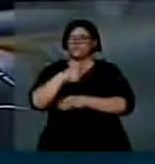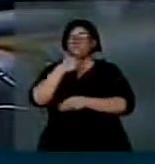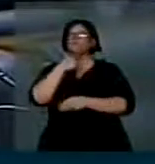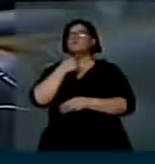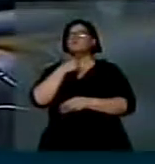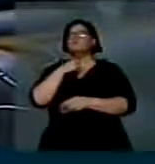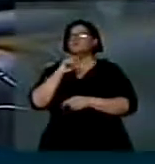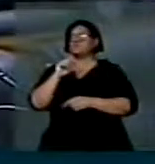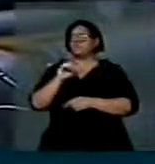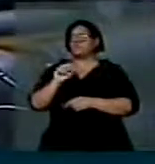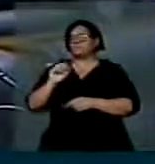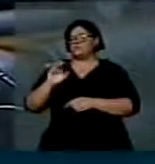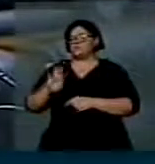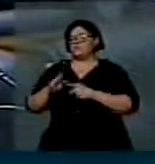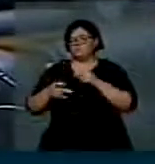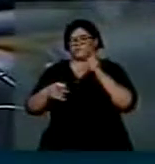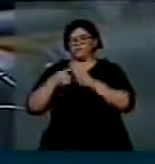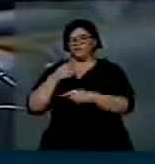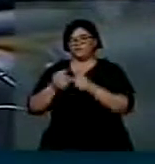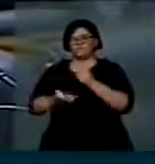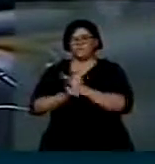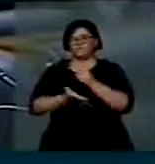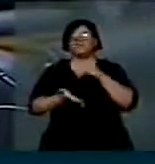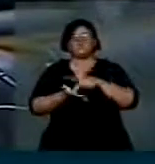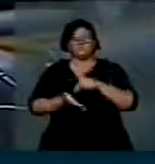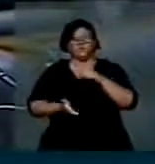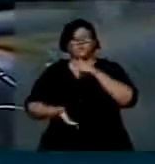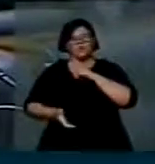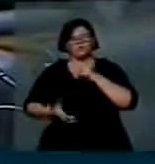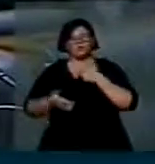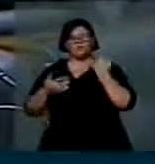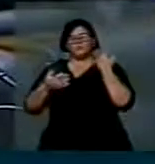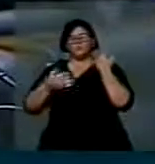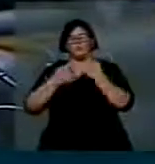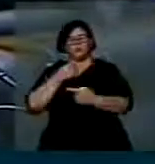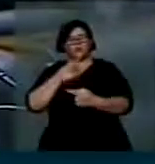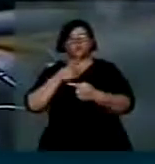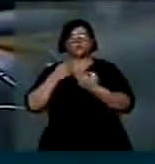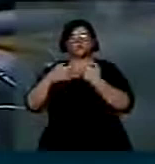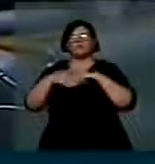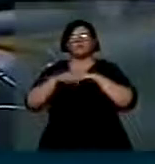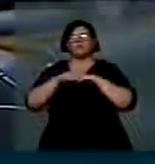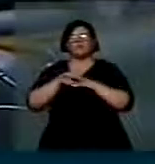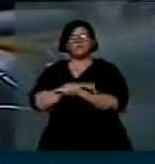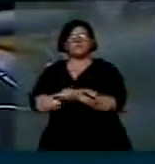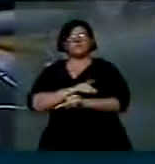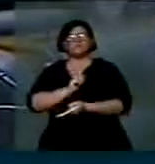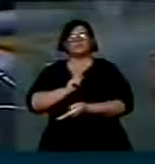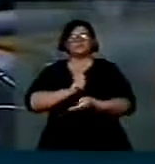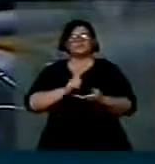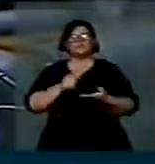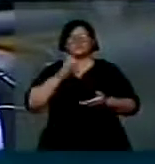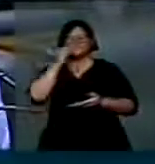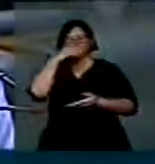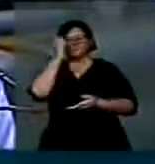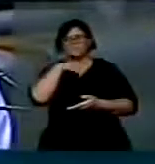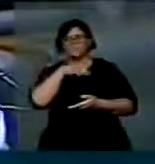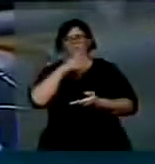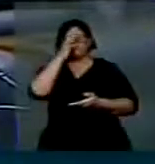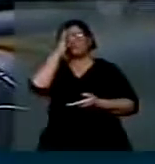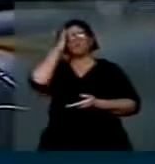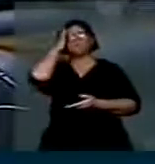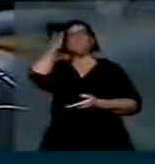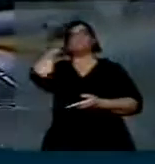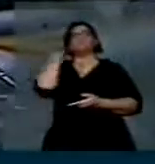proíba que empresas viciem, interfiram no processo eleitoral. Se o